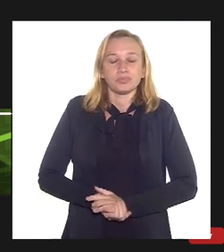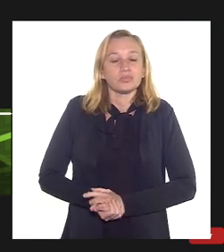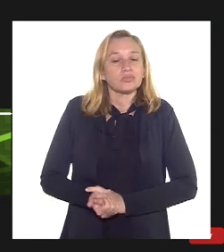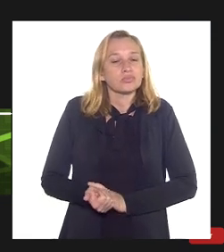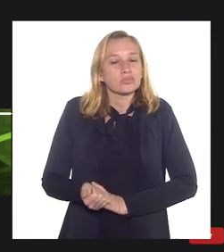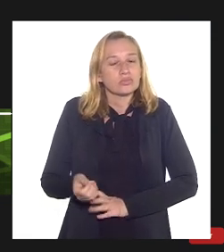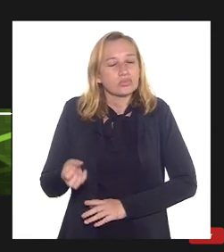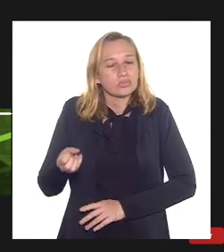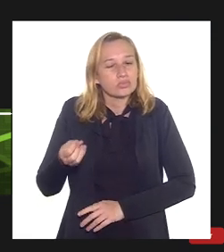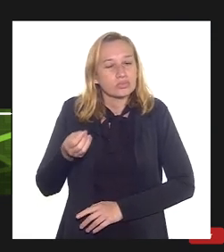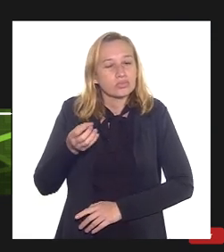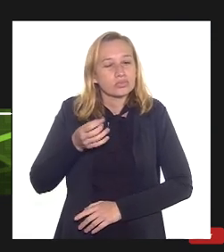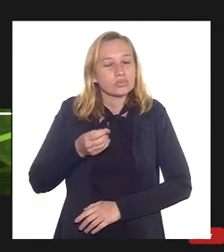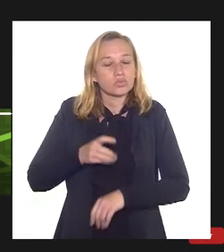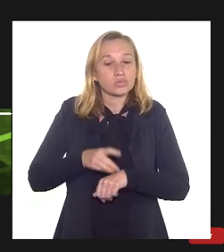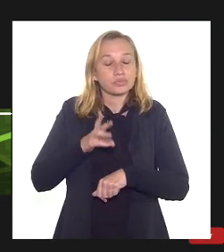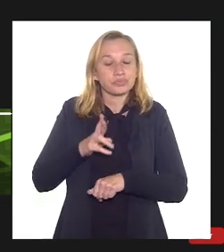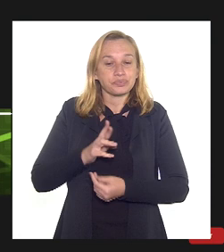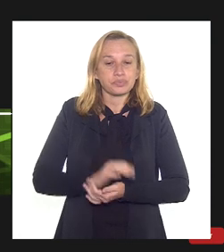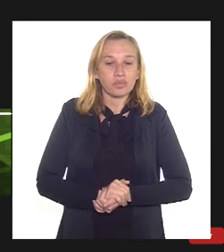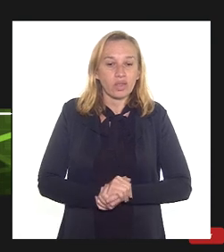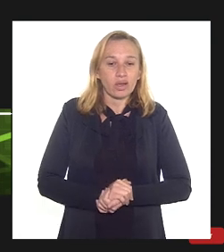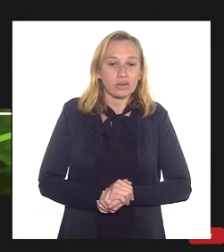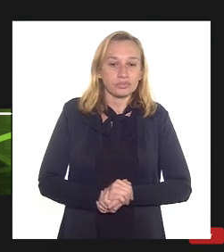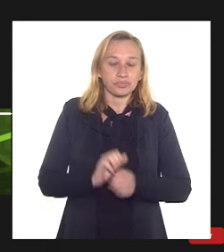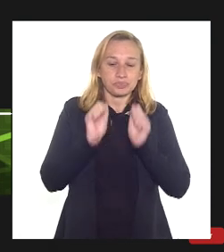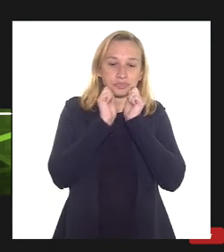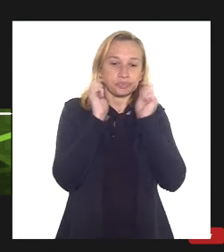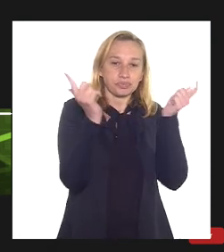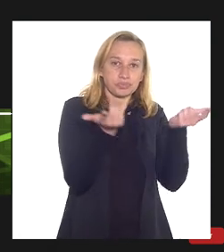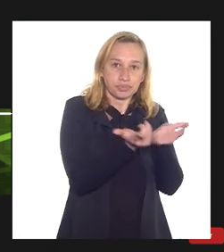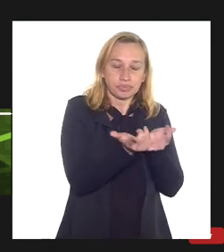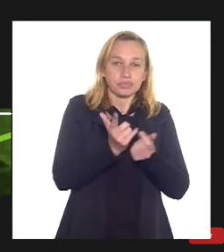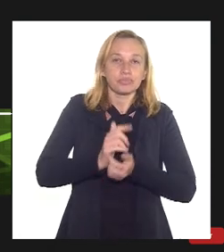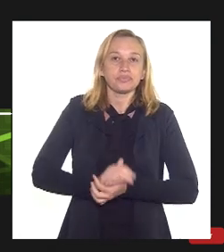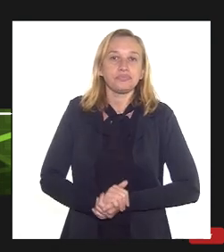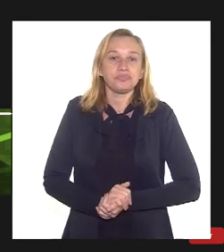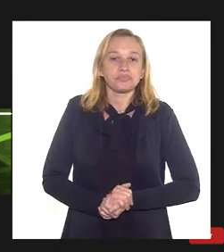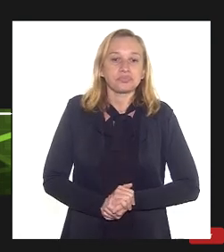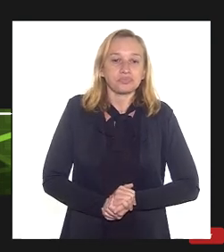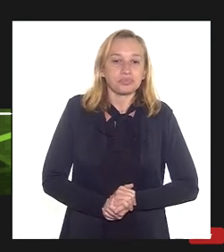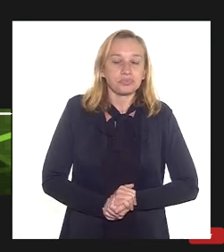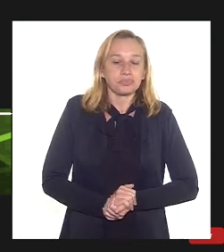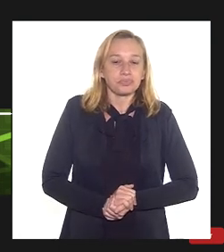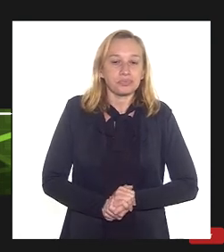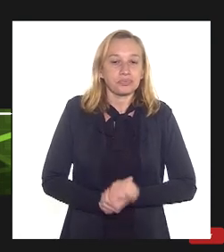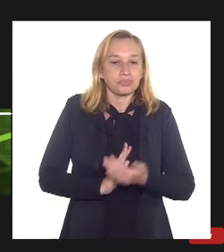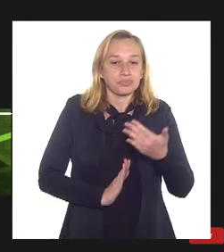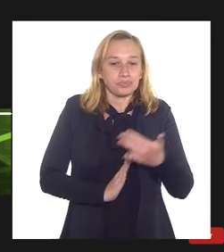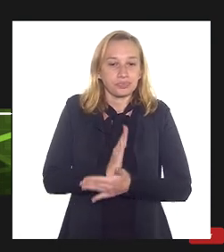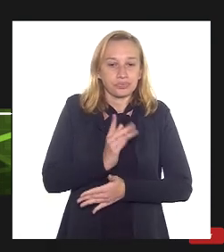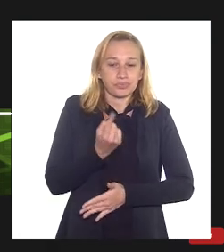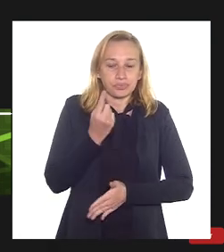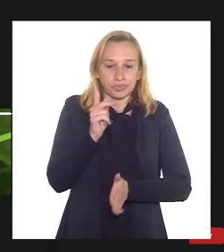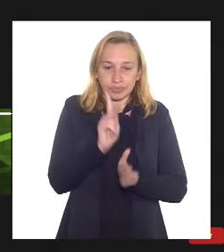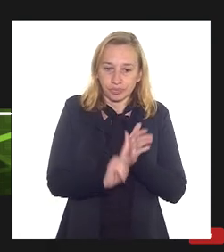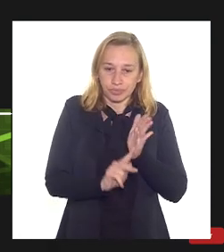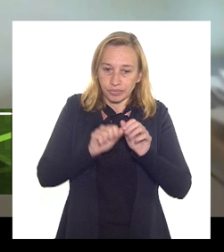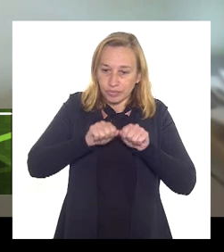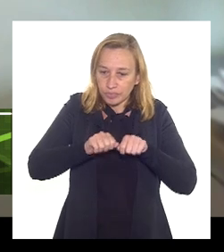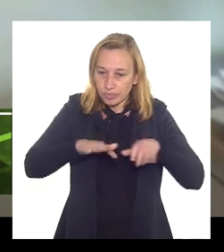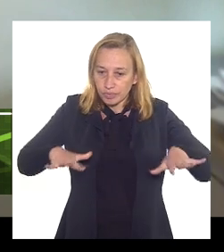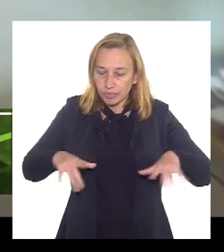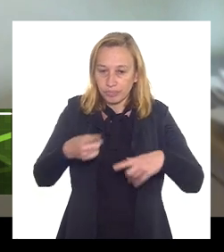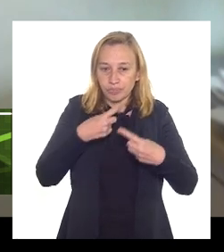Recentemente, doutor Alvo, a Assembleia Legislativa aprovou um projeto amplamente